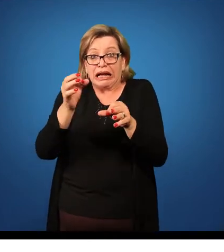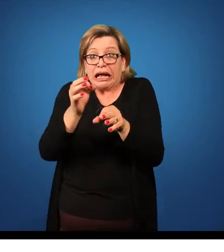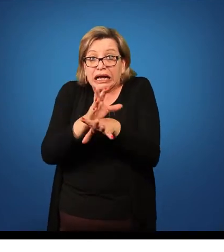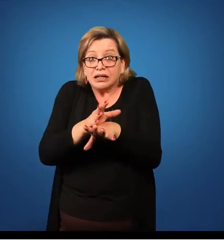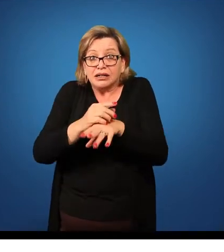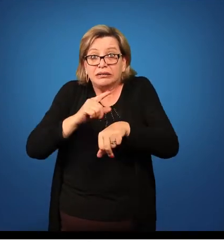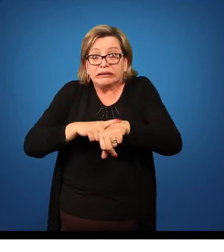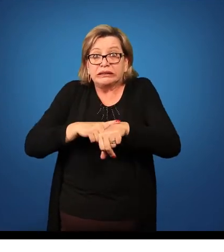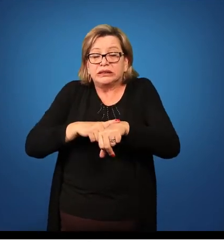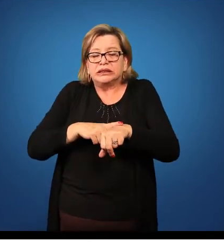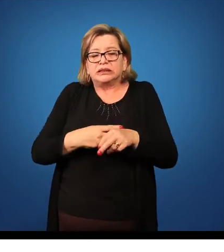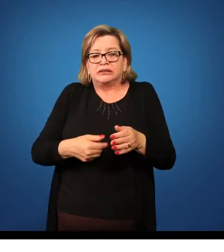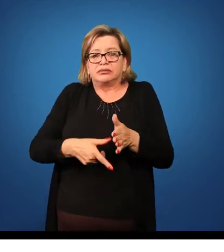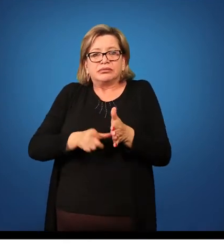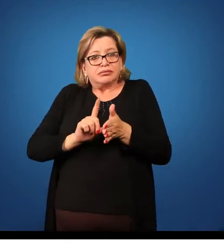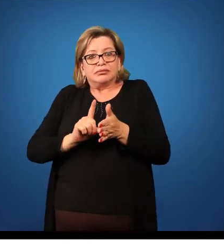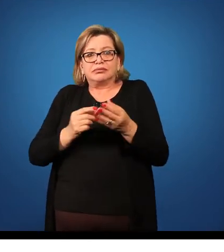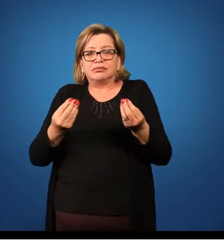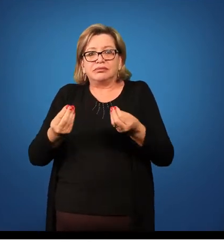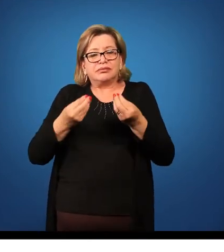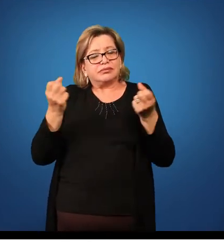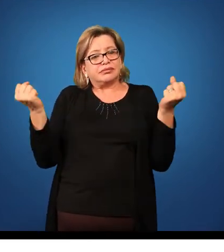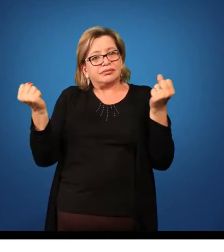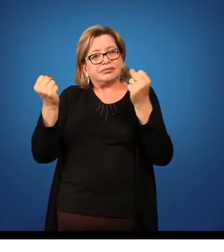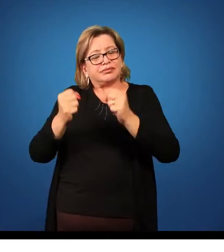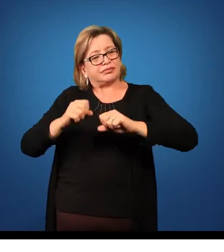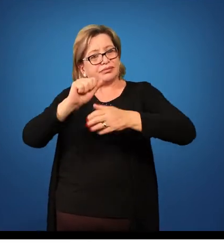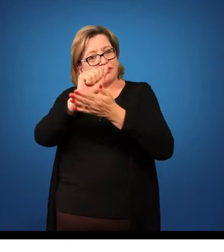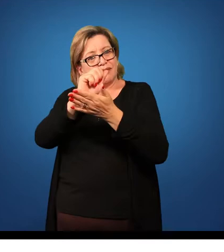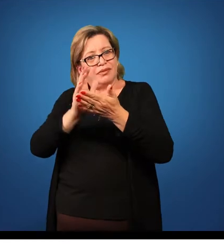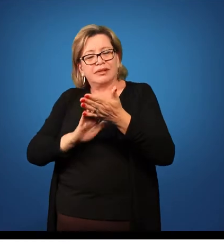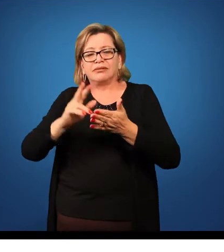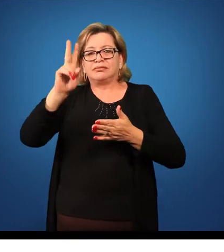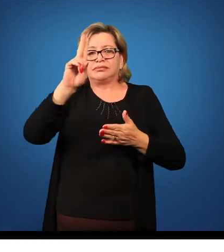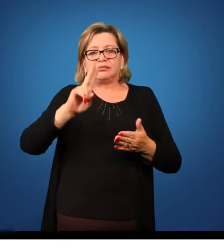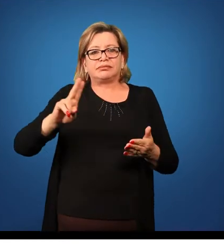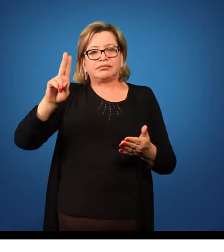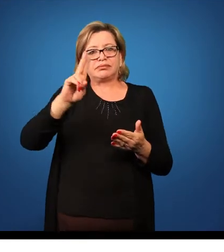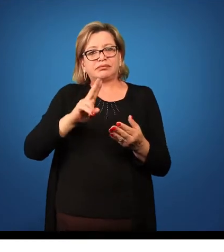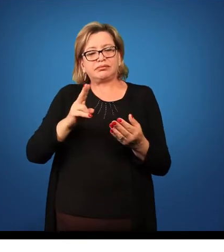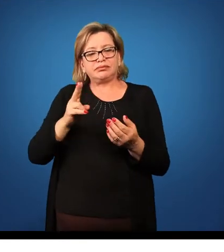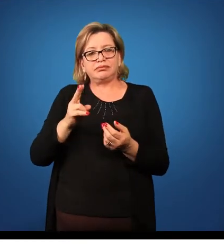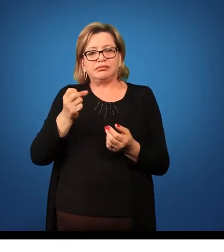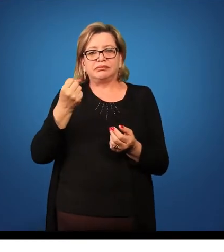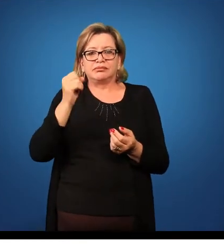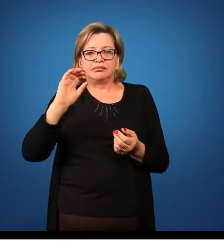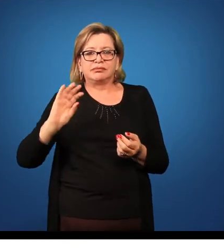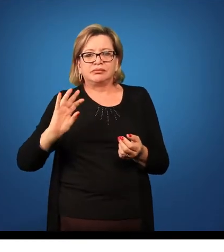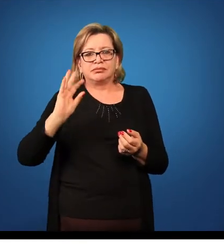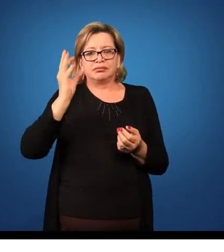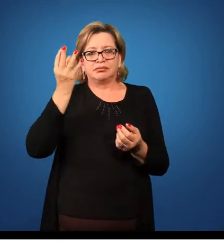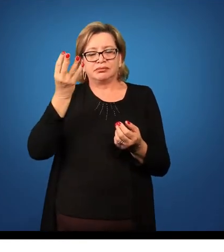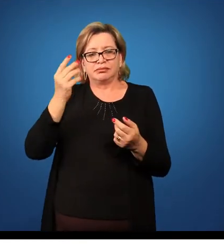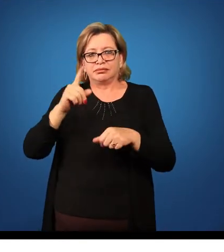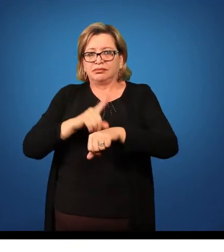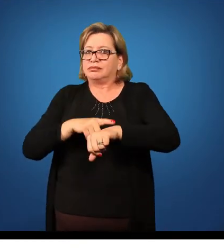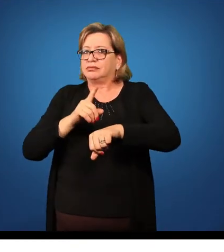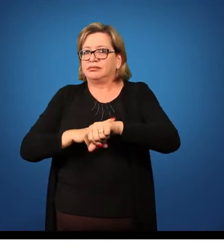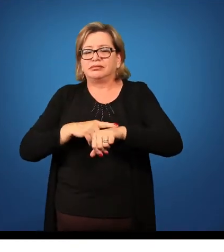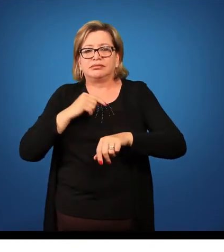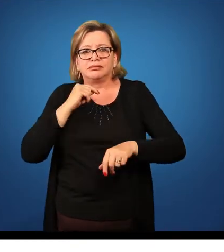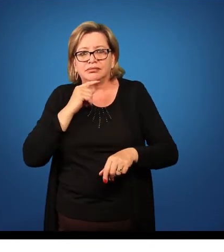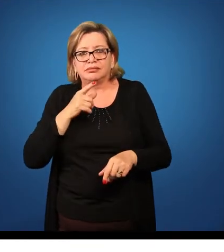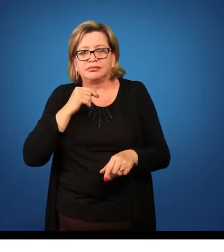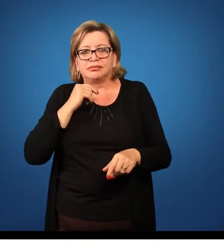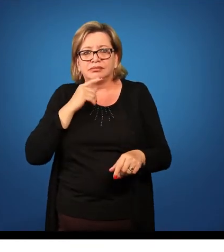a sua aula num tempo antes do estimado, você pode trabalhar essa atividade com os alunos. Caso aconteça de não dar tempo de você acabar aquela